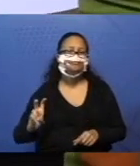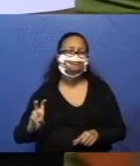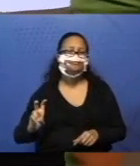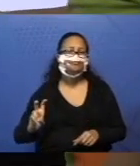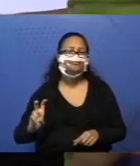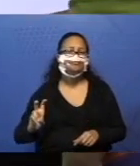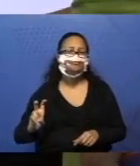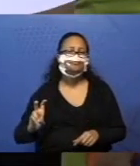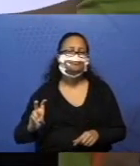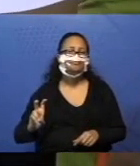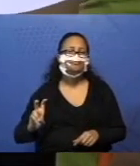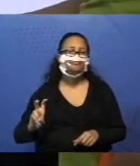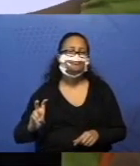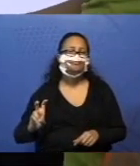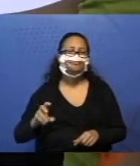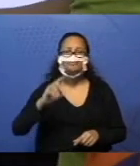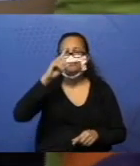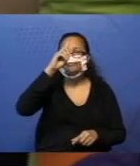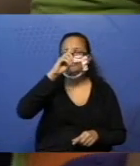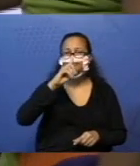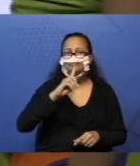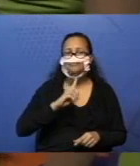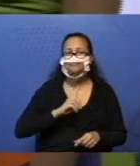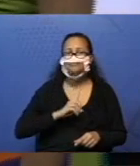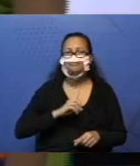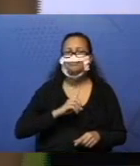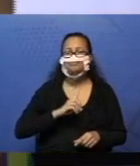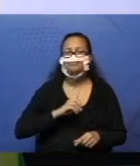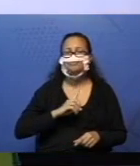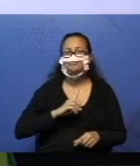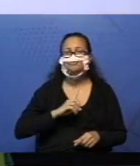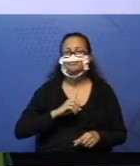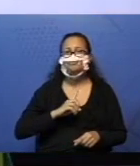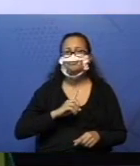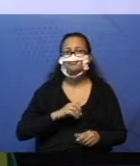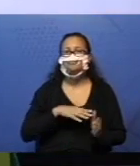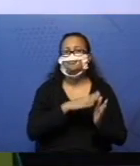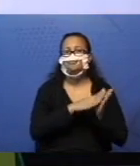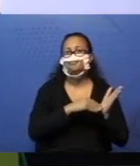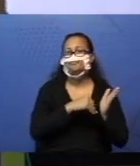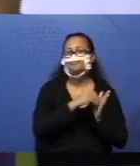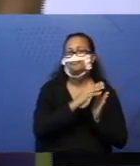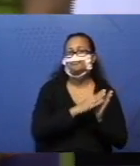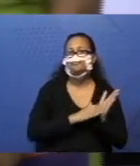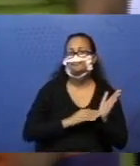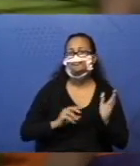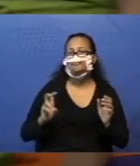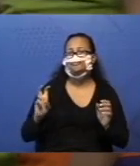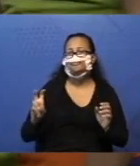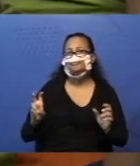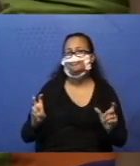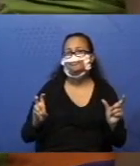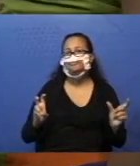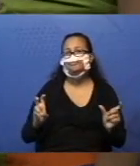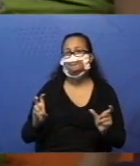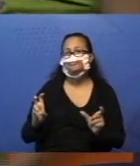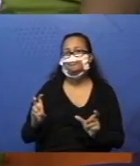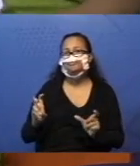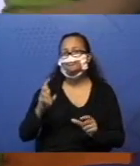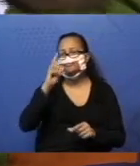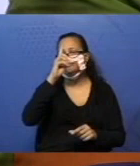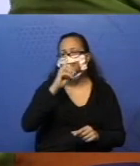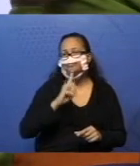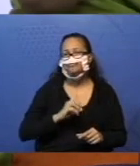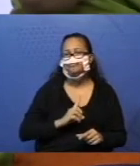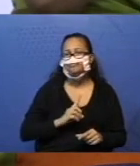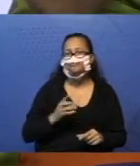A barrinha amarela. Então, você vem aqui, pinta 5 quadrinhos amarelos. E